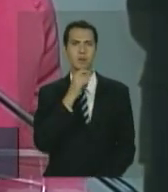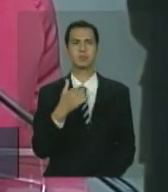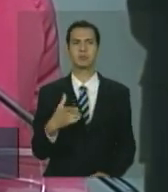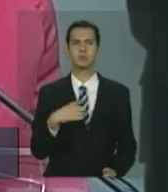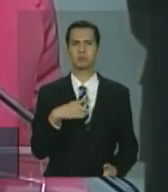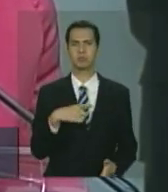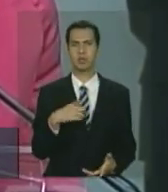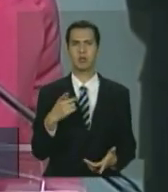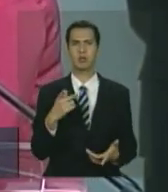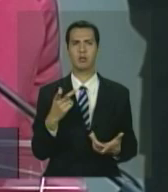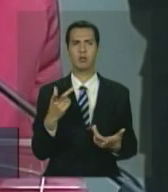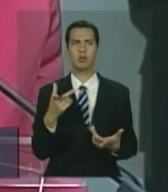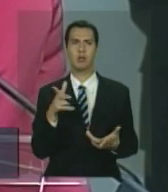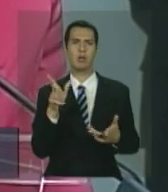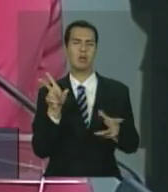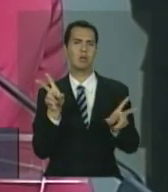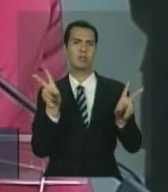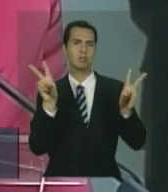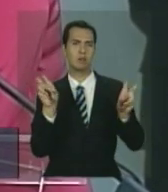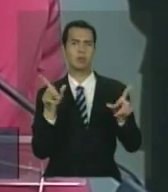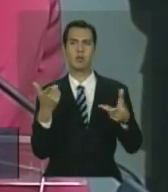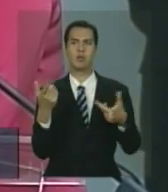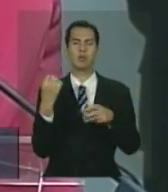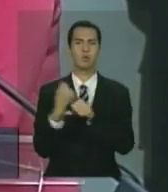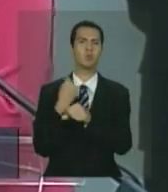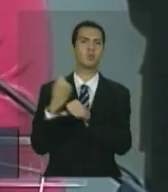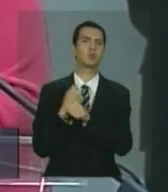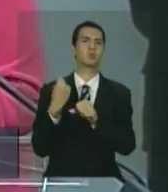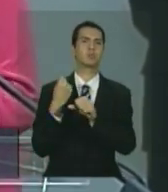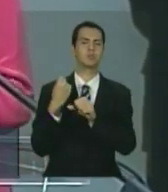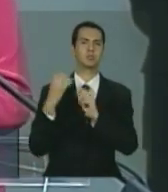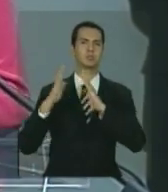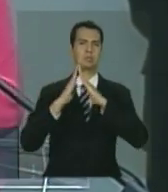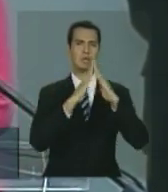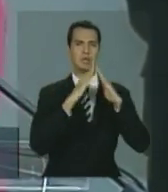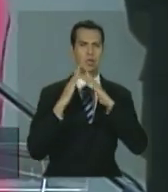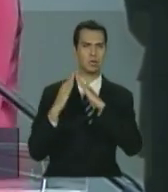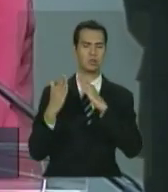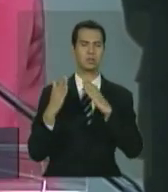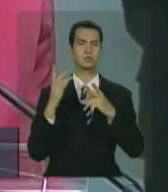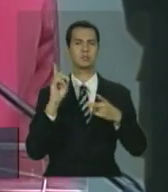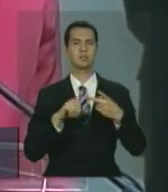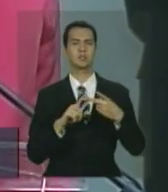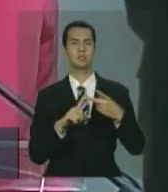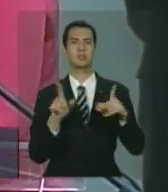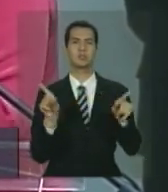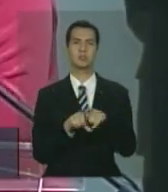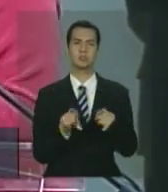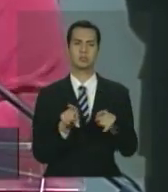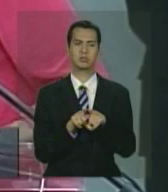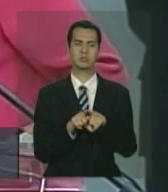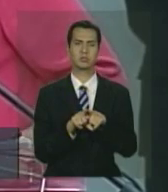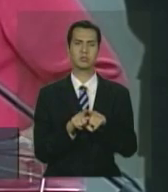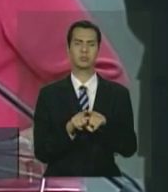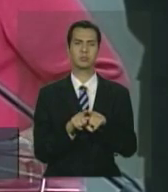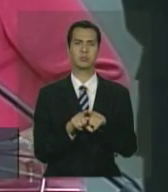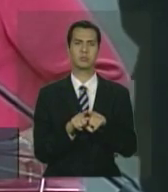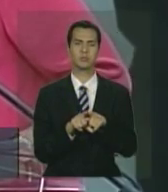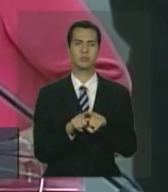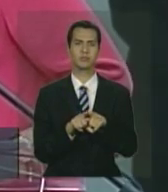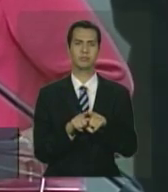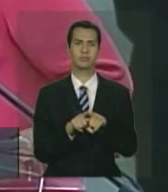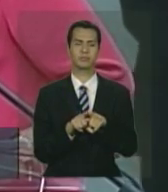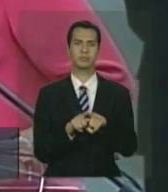do Minha Casa Minha Vida, dessas casas. Foi o caso também dessa parceria no que se refere